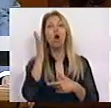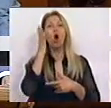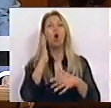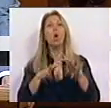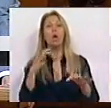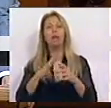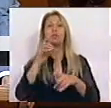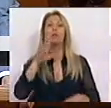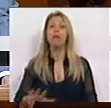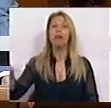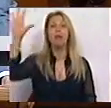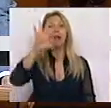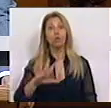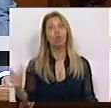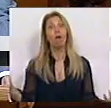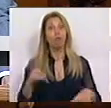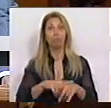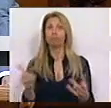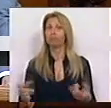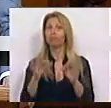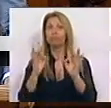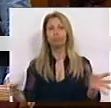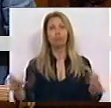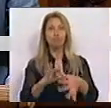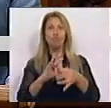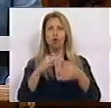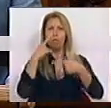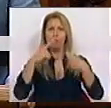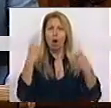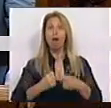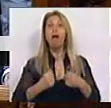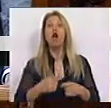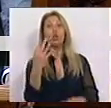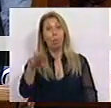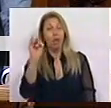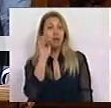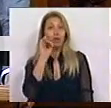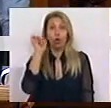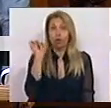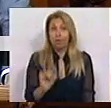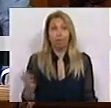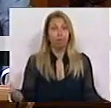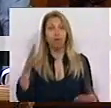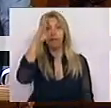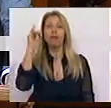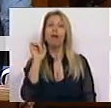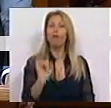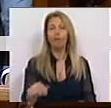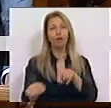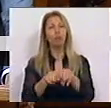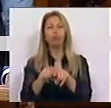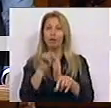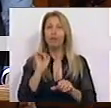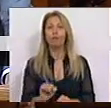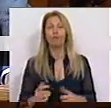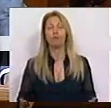Nacional. Foi um grande momento de união e afirmação do Partido Socialista, dos seus valores, das suas ideias e das suas políticas.